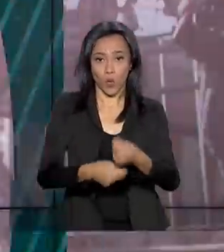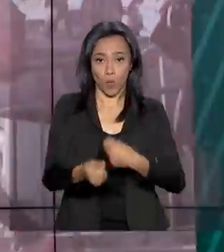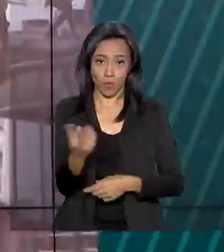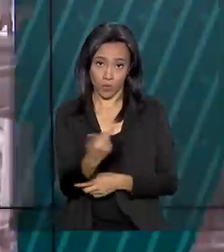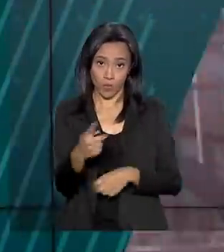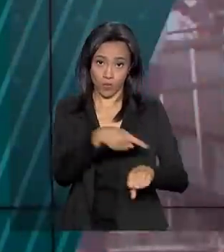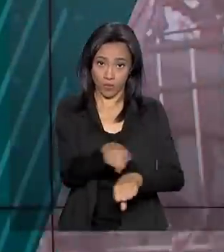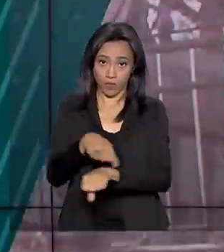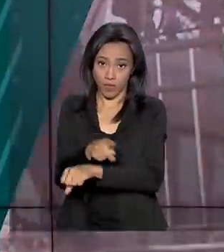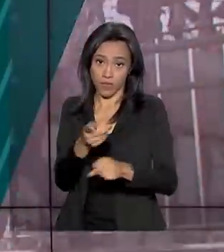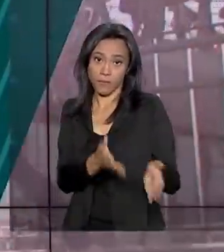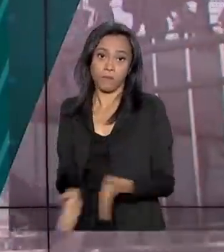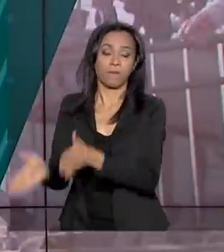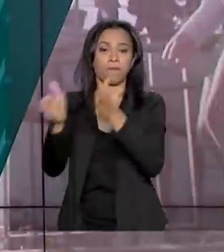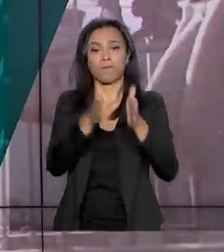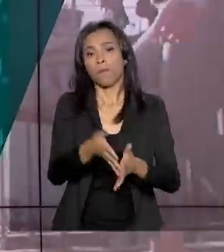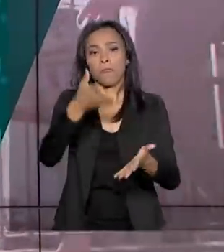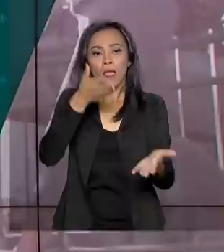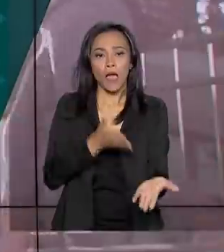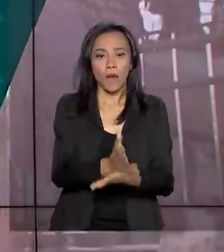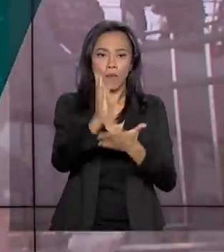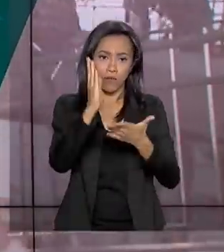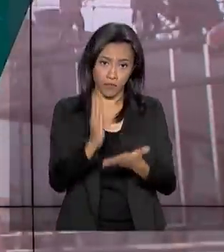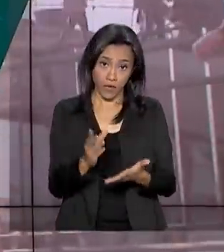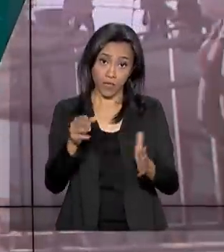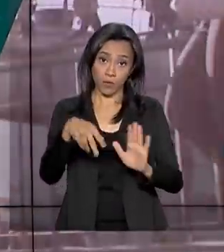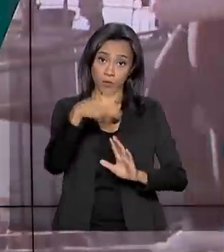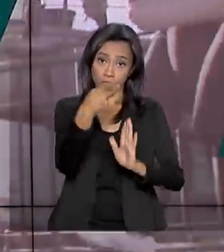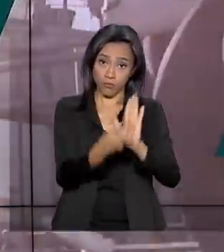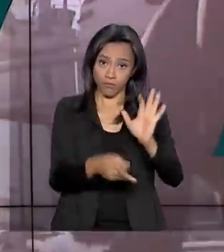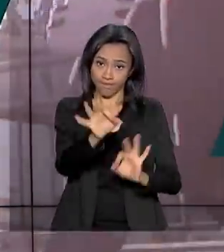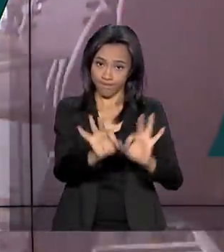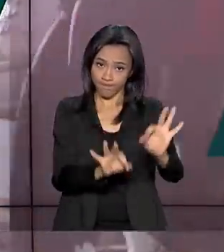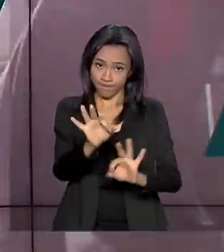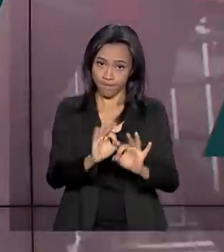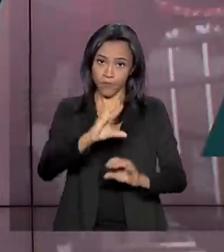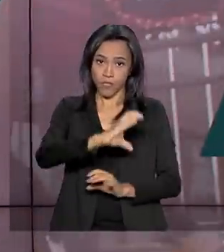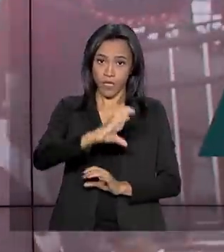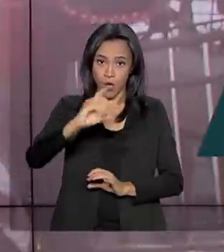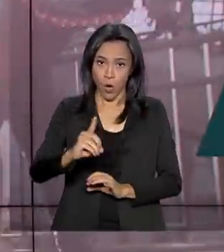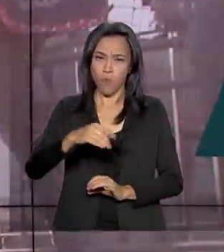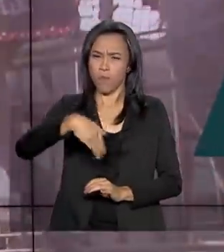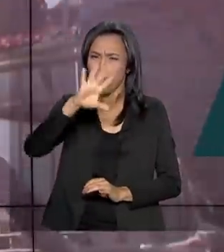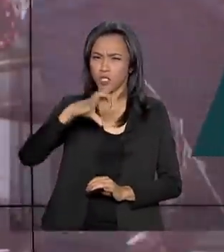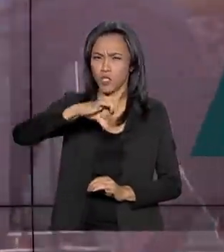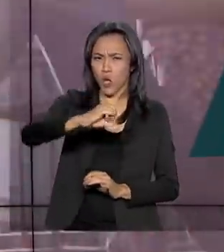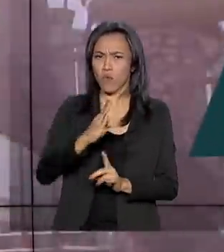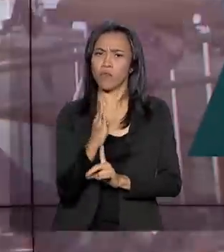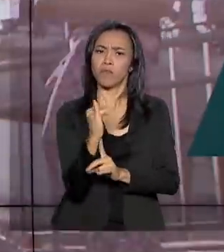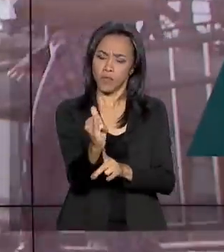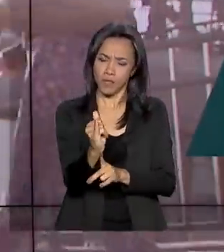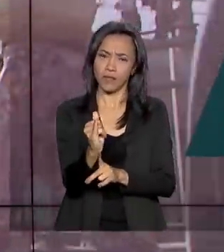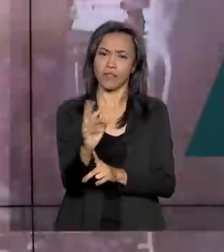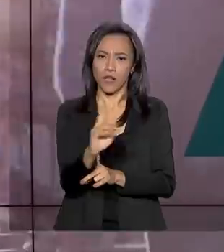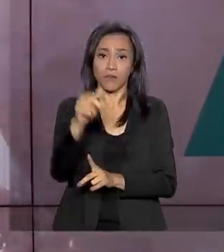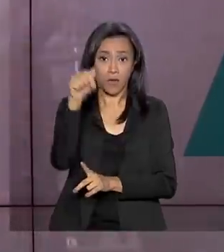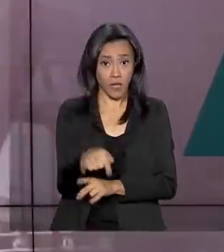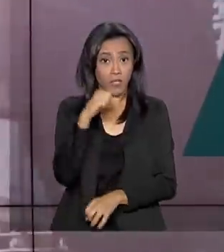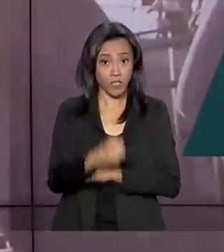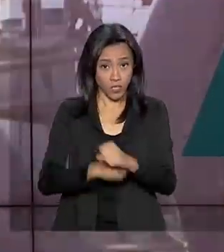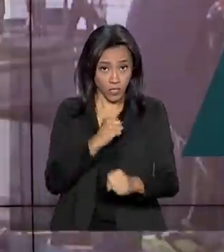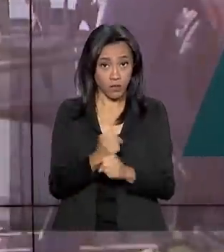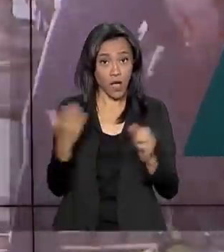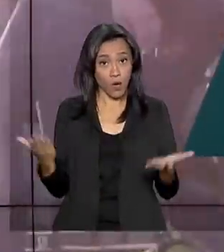Aprovado o Plano Regional de Desenvolvimento do Centro-Oeste, são mais de R$ 9 bilhões previstos para este ano. Agora, um grupo de